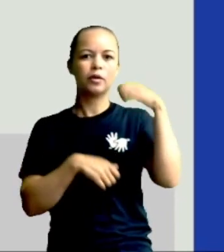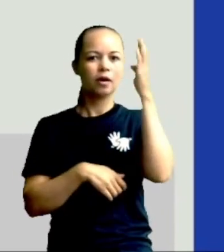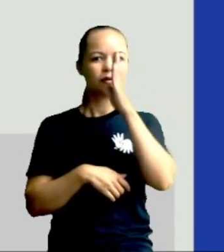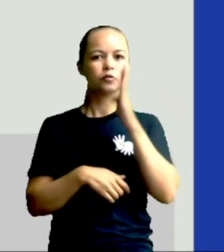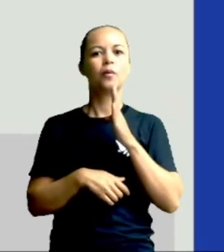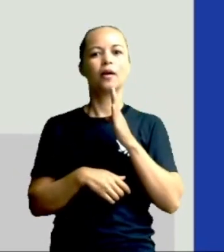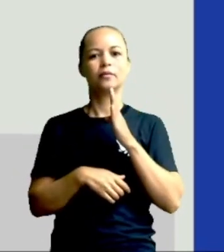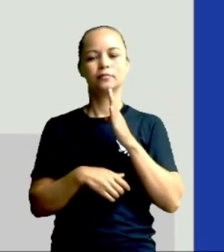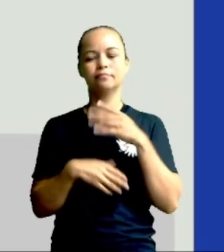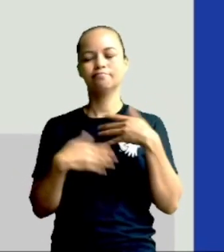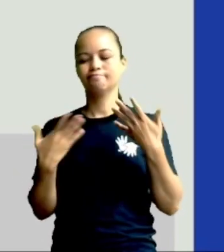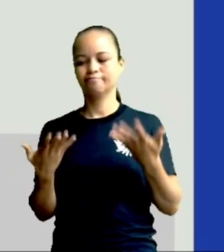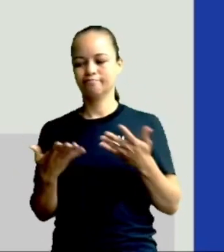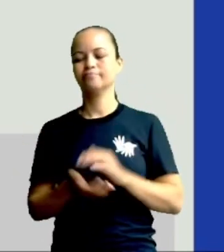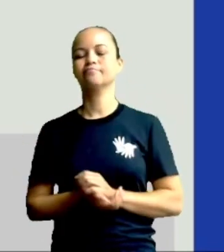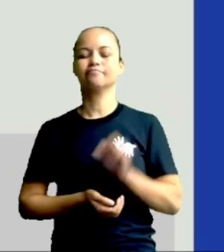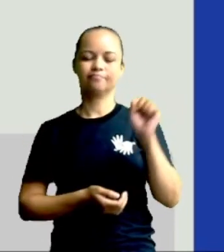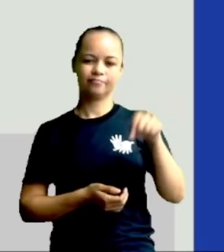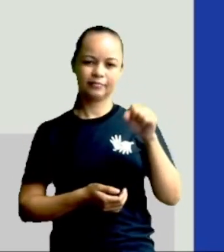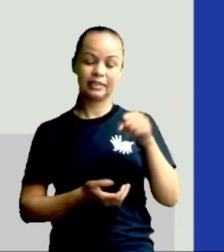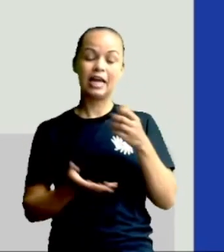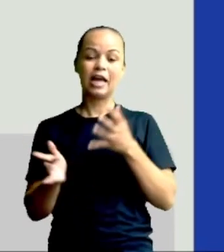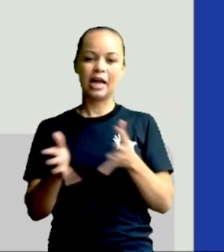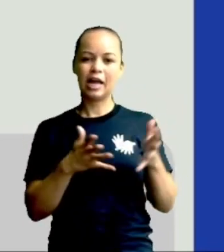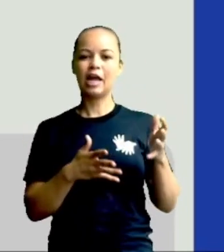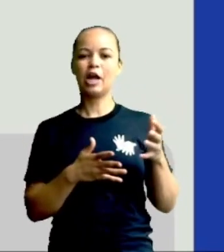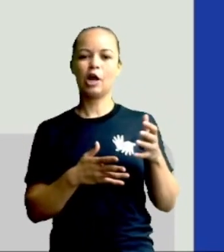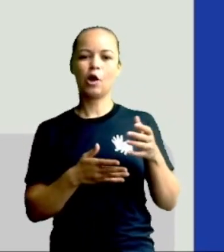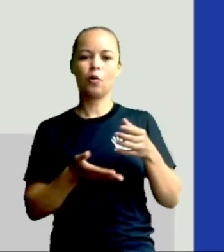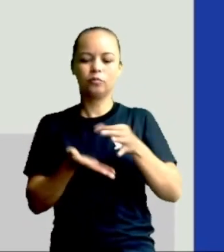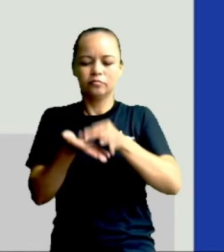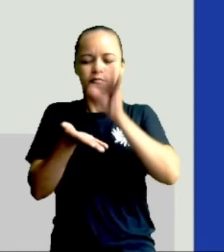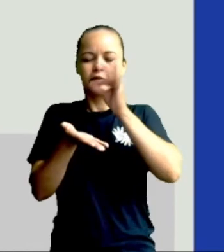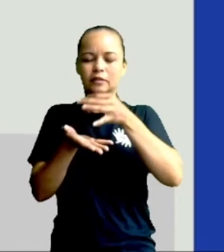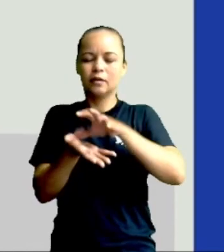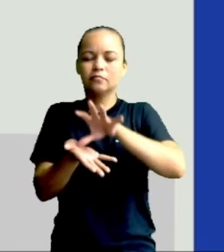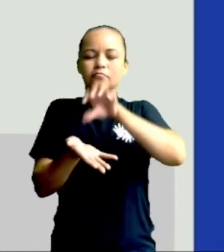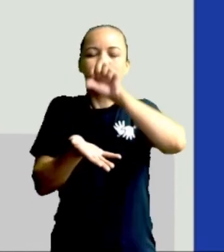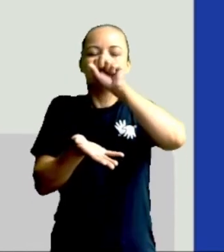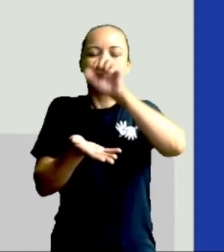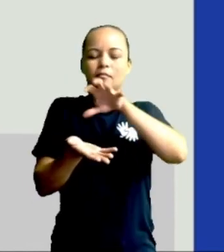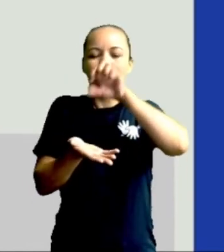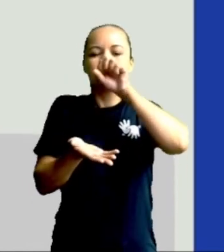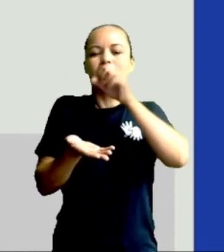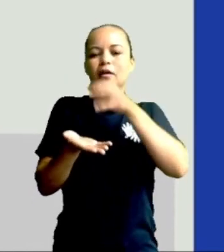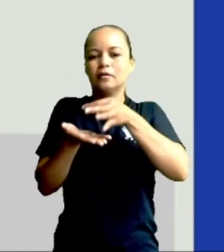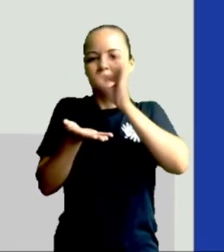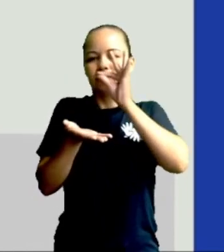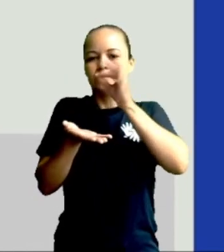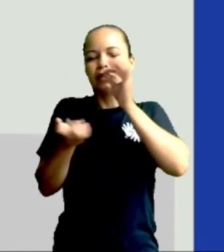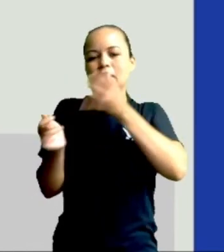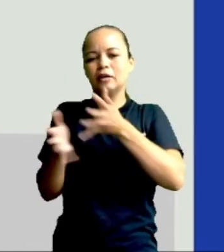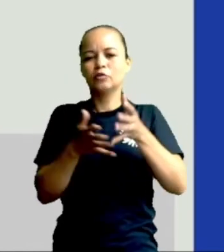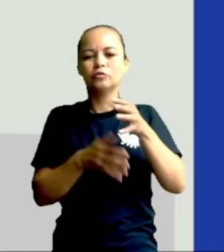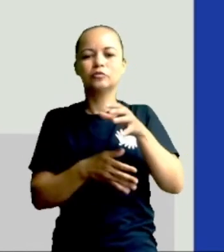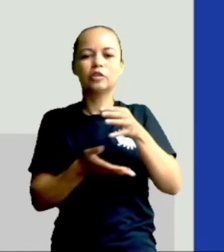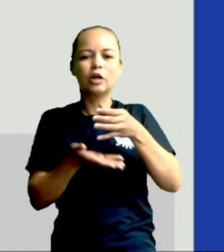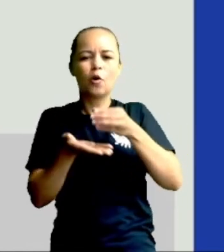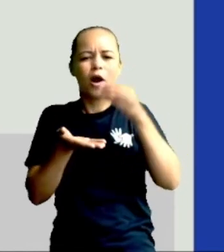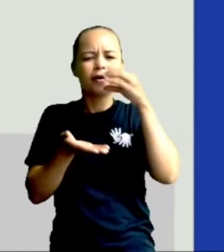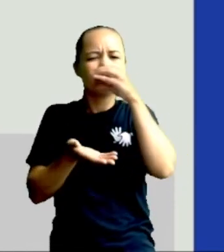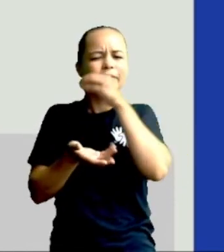Isso é uma bebida forte, muito cheiroso. É ou não é? Aquele café quentinho, com aquele cheiro